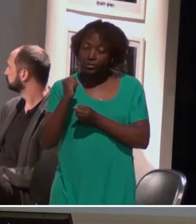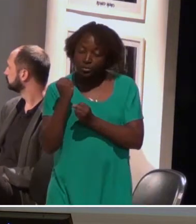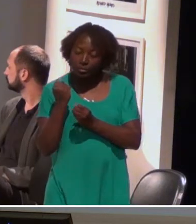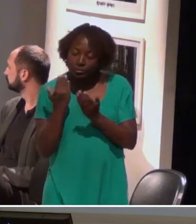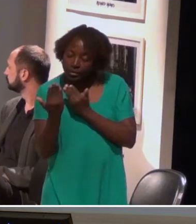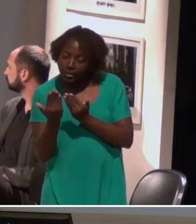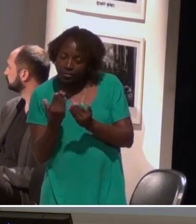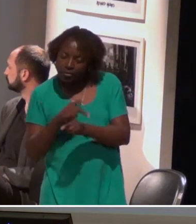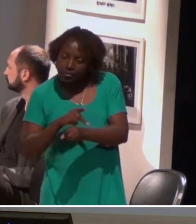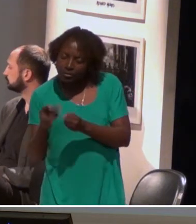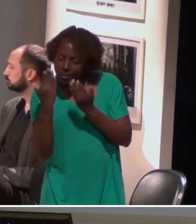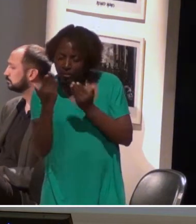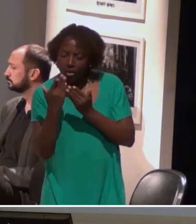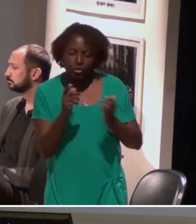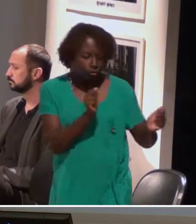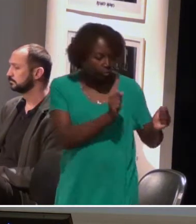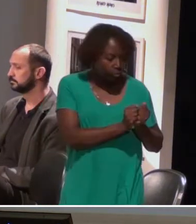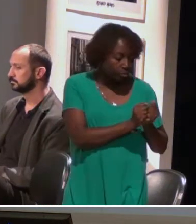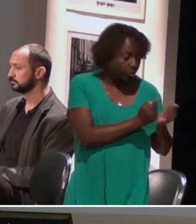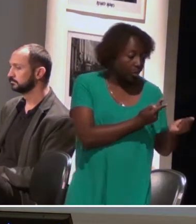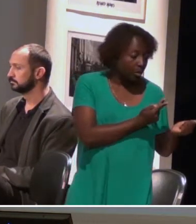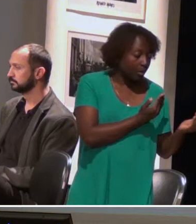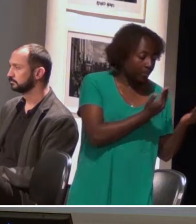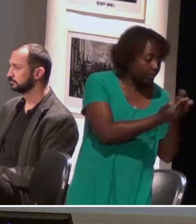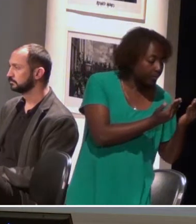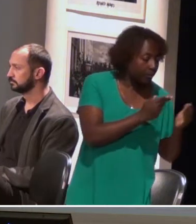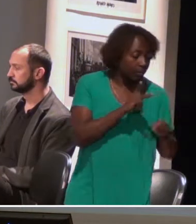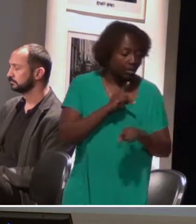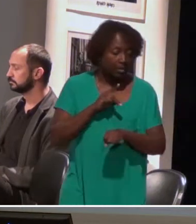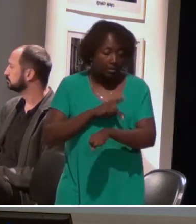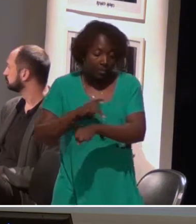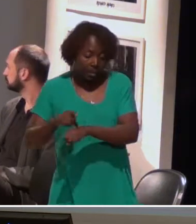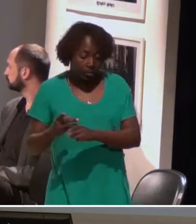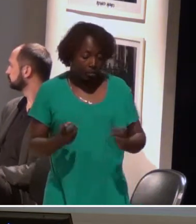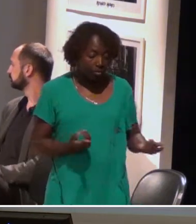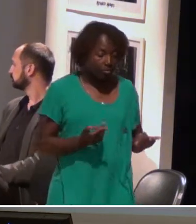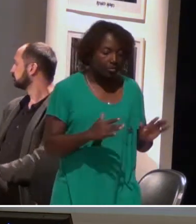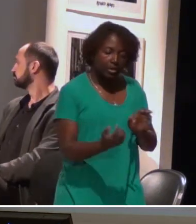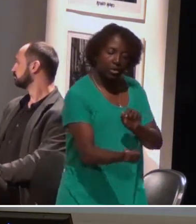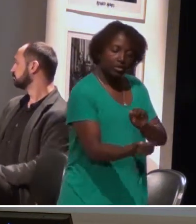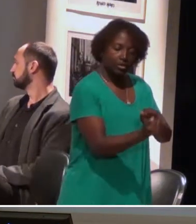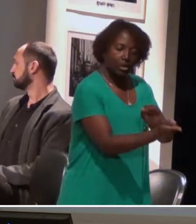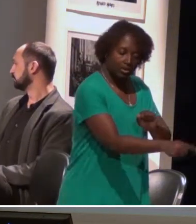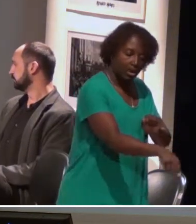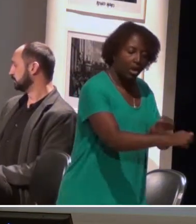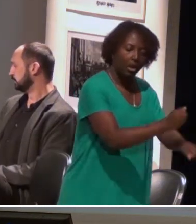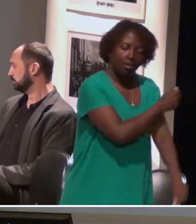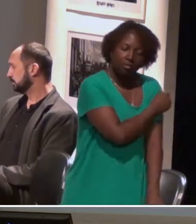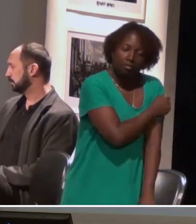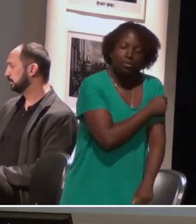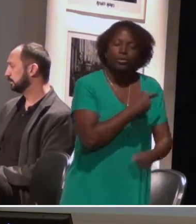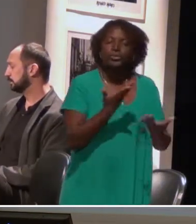alunos, então, a gente tem uma psicóloga e uma pedagoga que são responsáveis só por fazer esse acompanhamento. Nós também fazemos